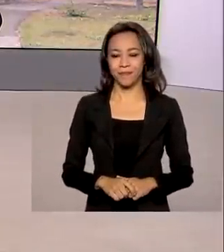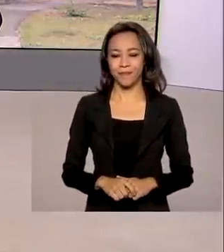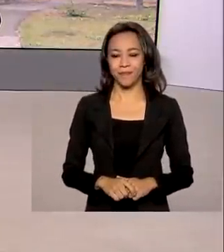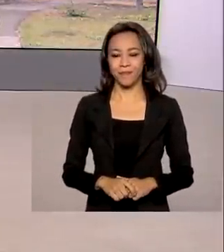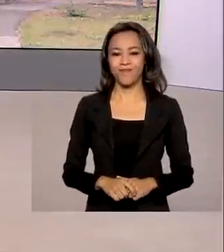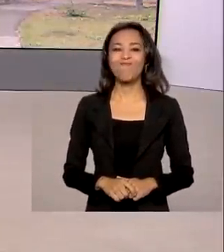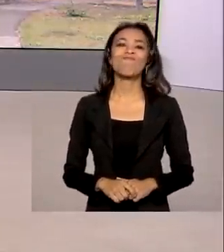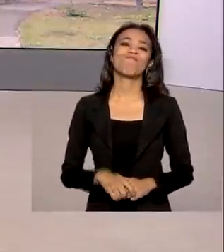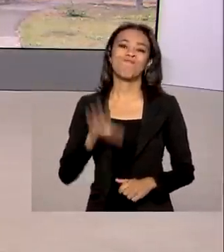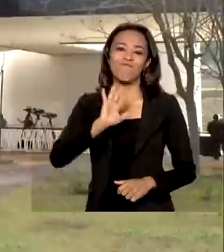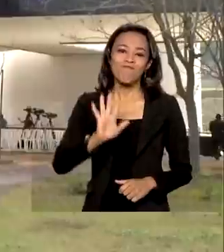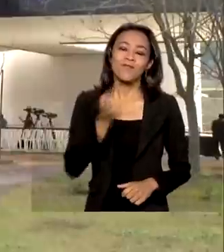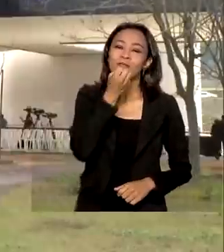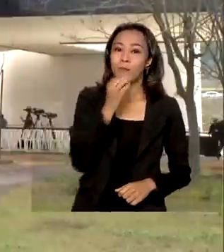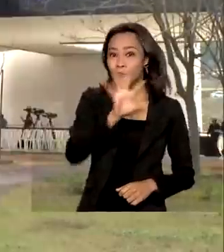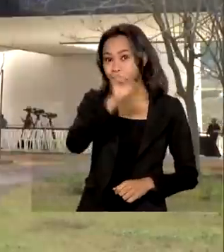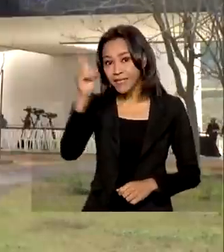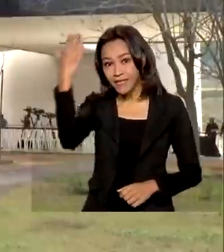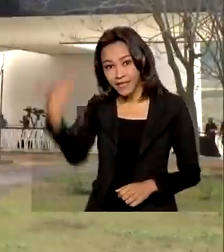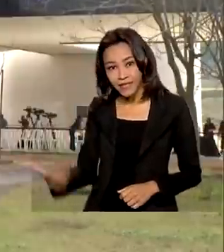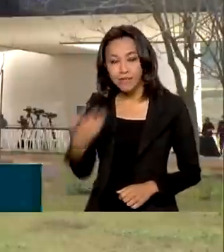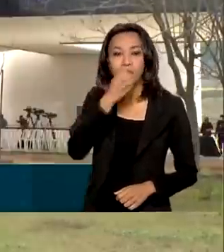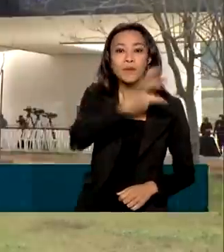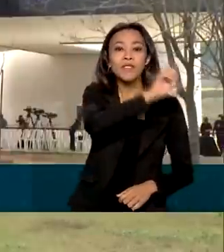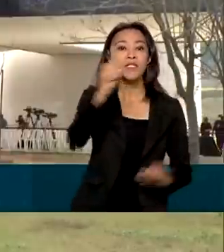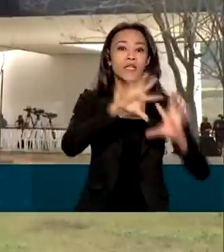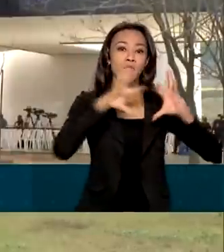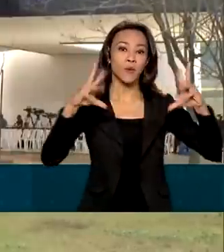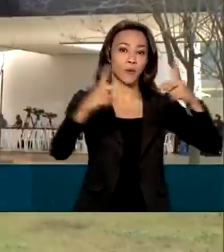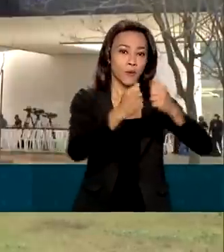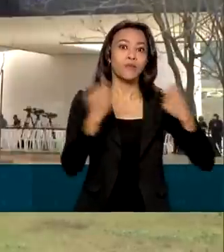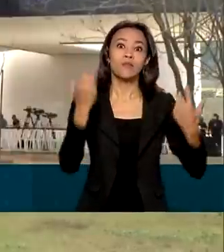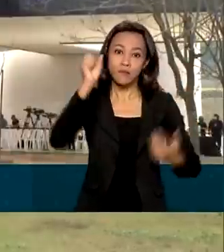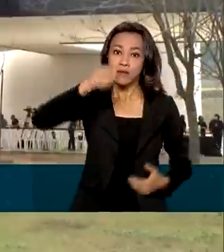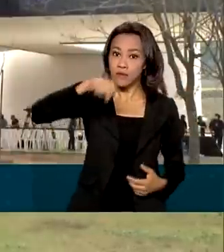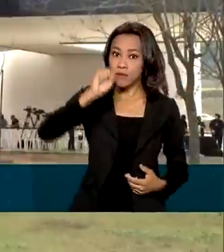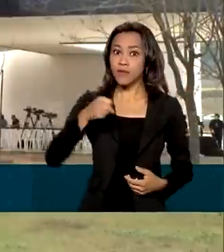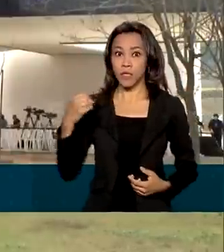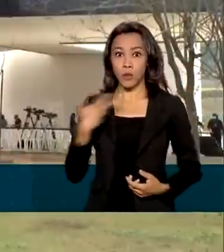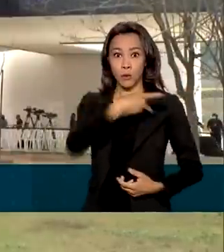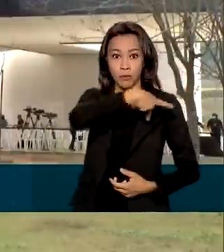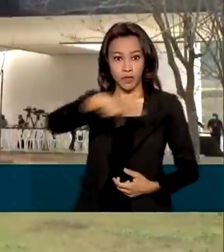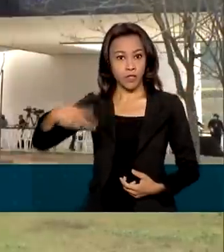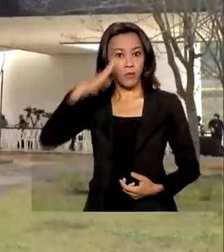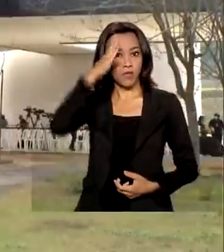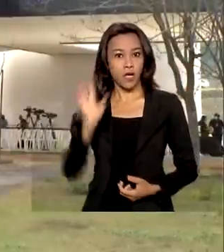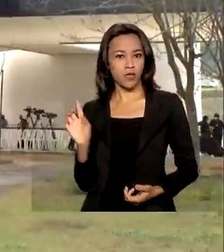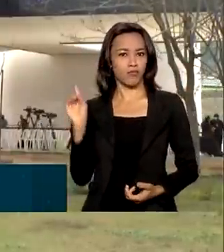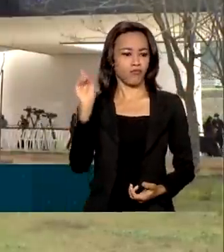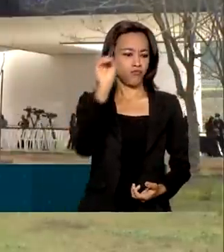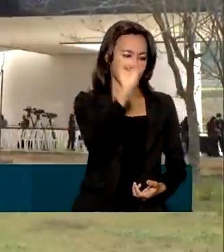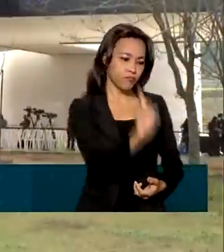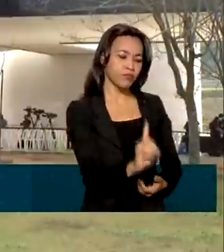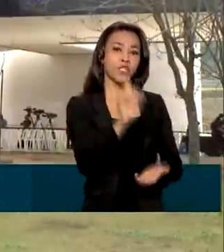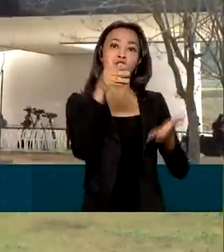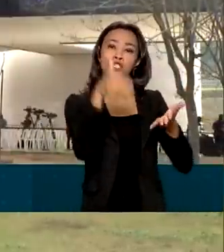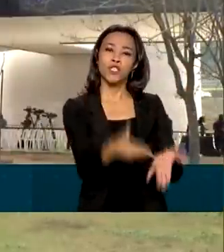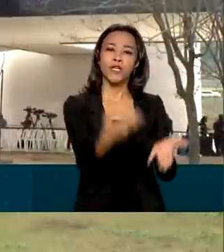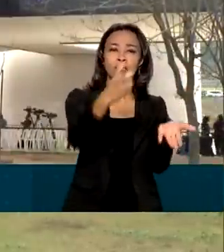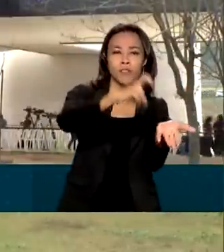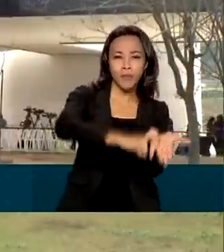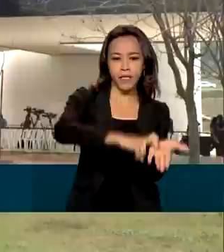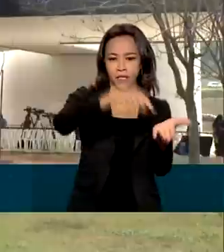Oi, Renata, bom dia pra você, bom dia a todos. É isso mesmo, o presidente Jair Bolsonaro chega agora de manhã a Belo Horizonte, aqui na cidade